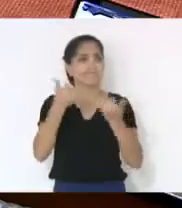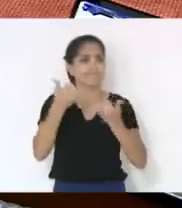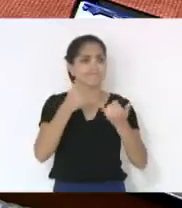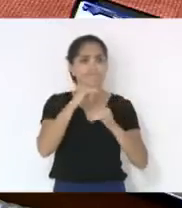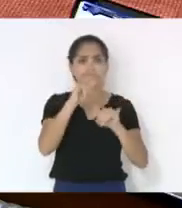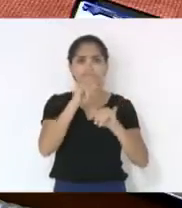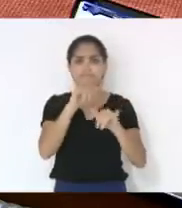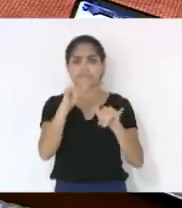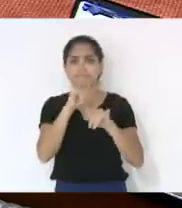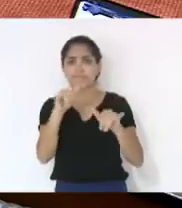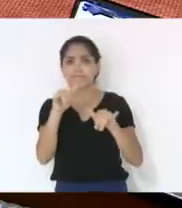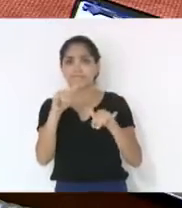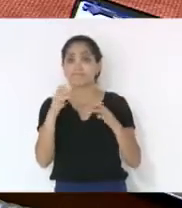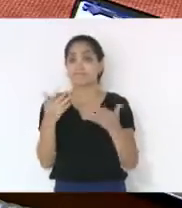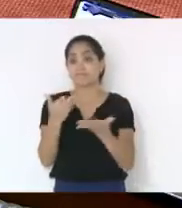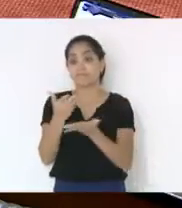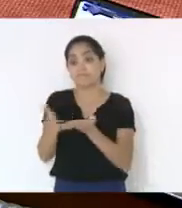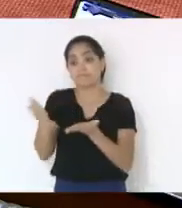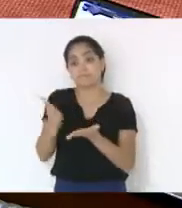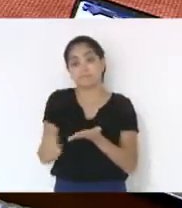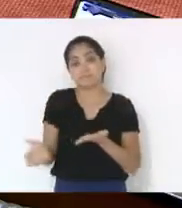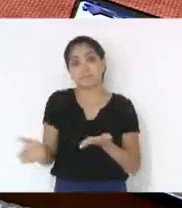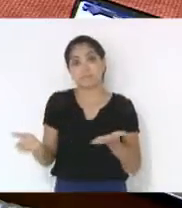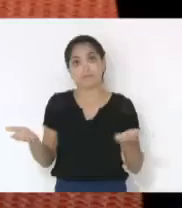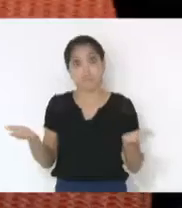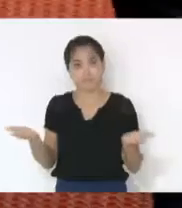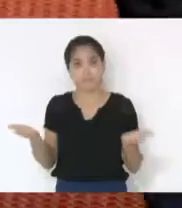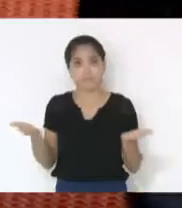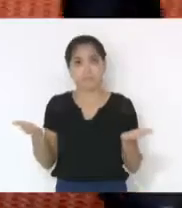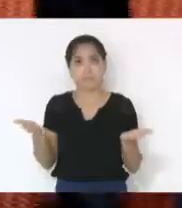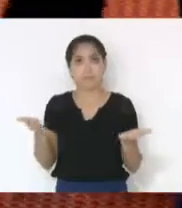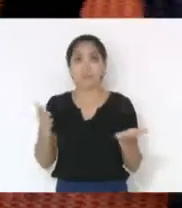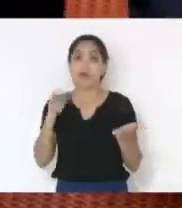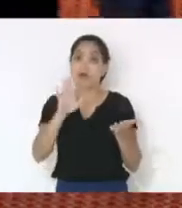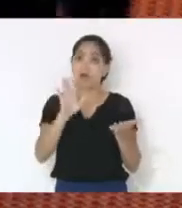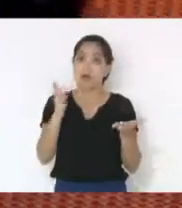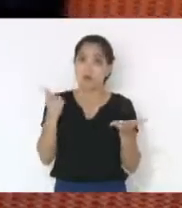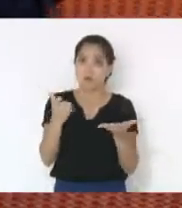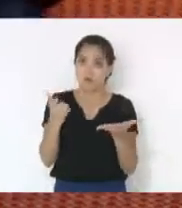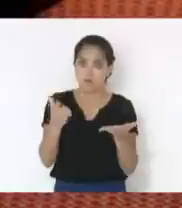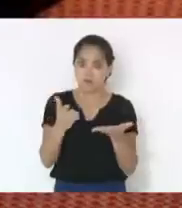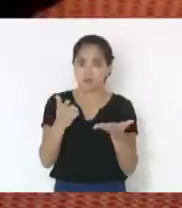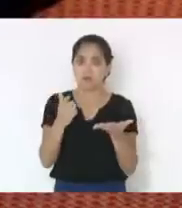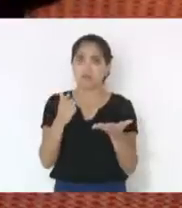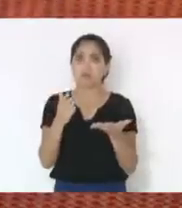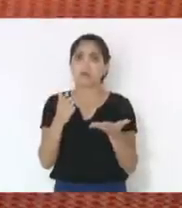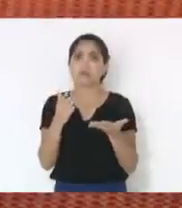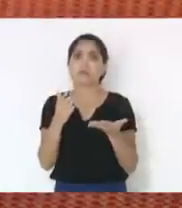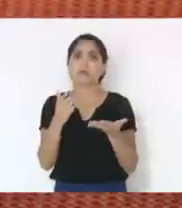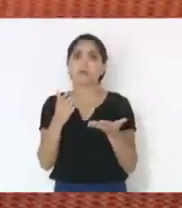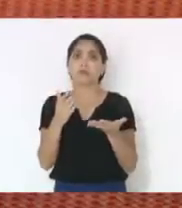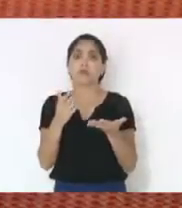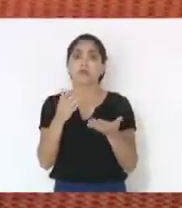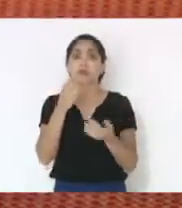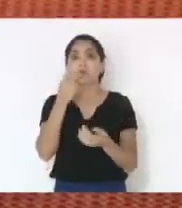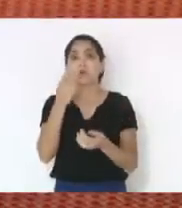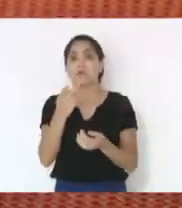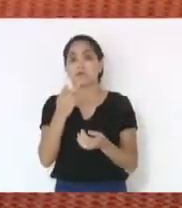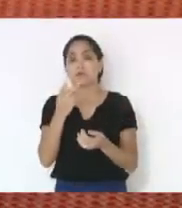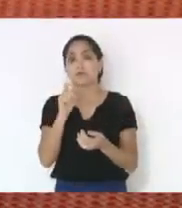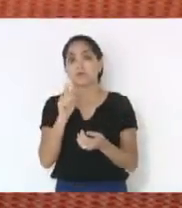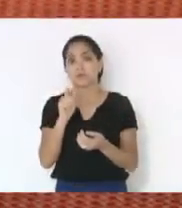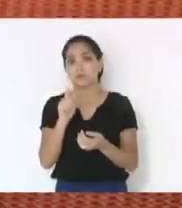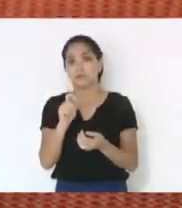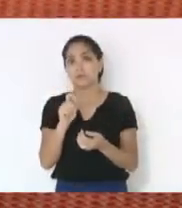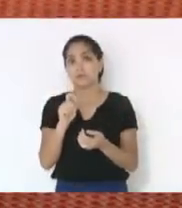E nós perdemos aqui de mantê-la. Agora eu digo o seguinte. O que eu falo? Que nós